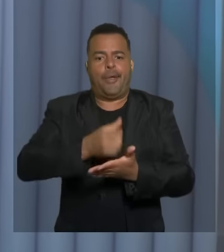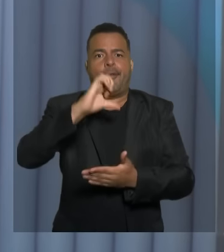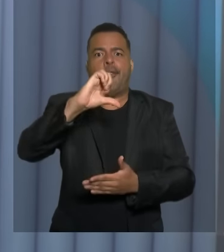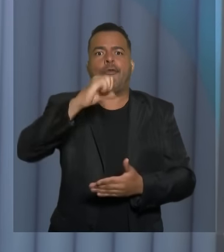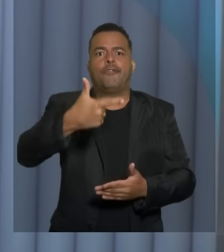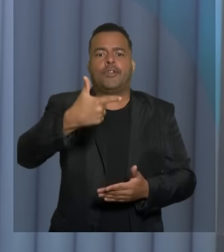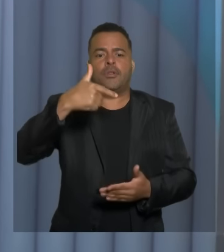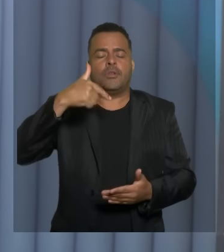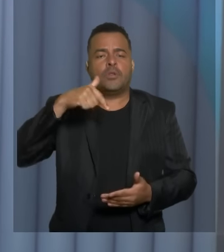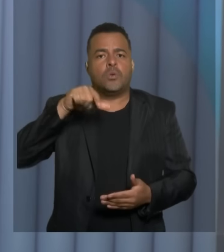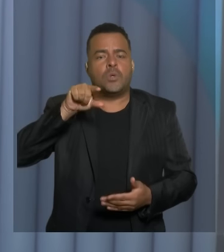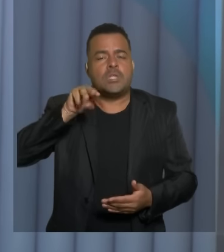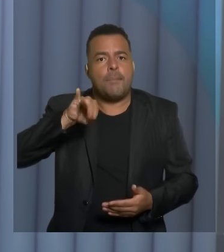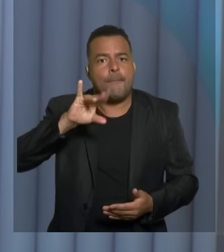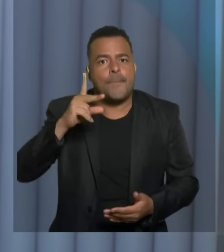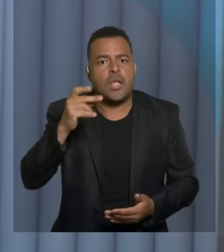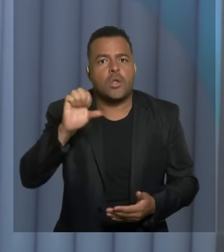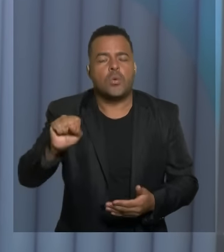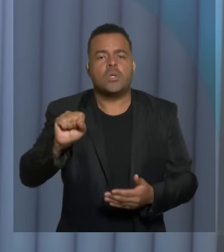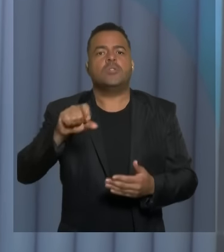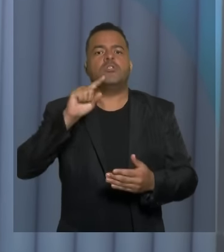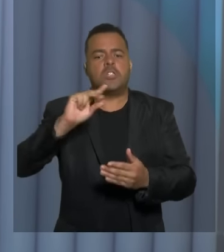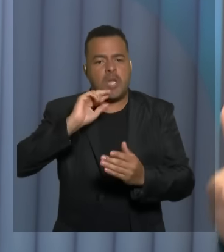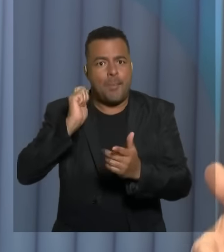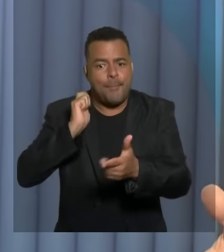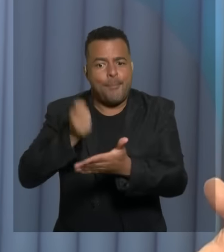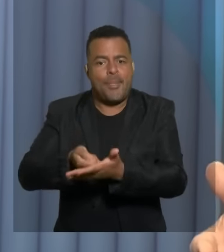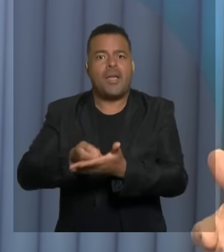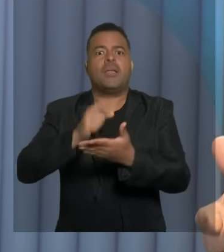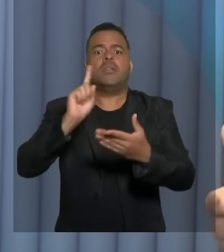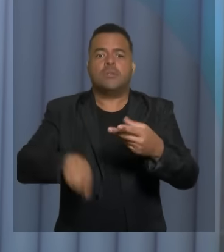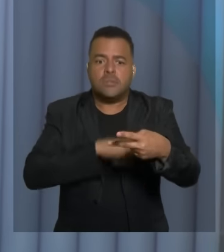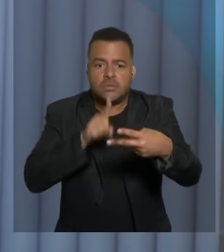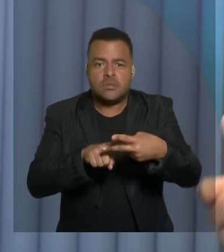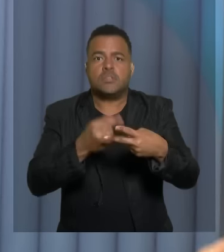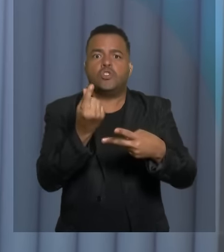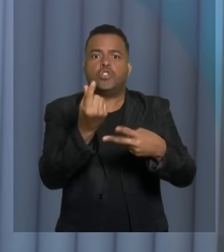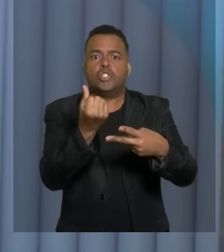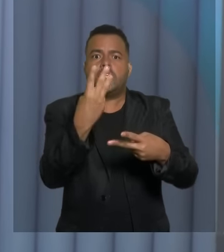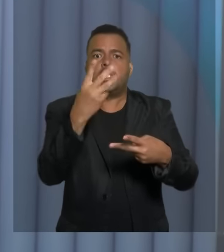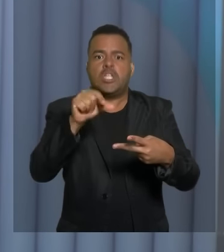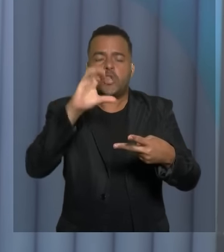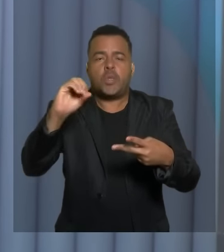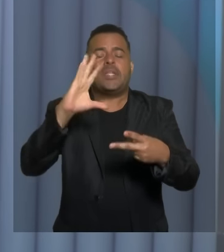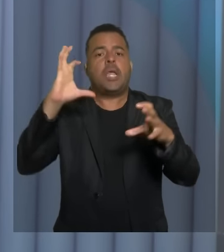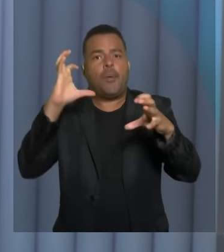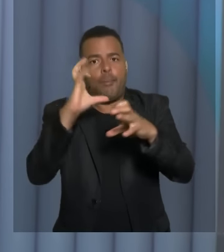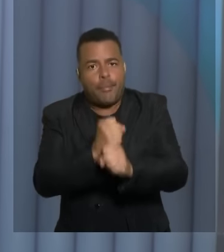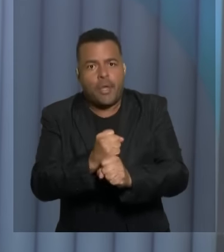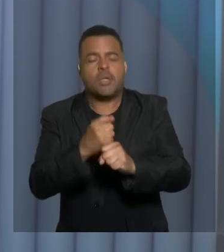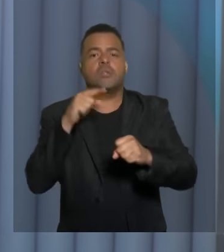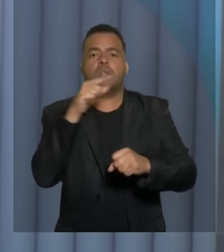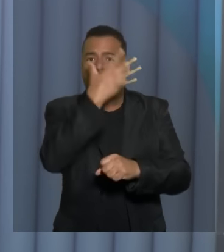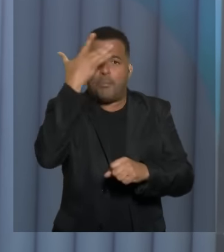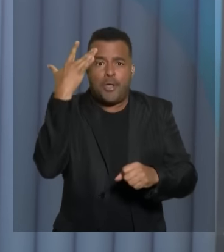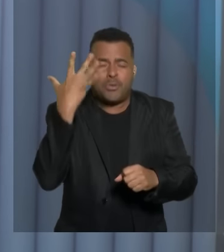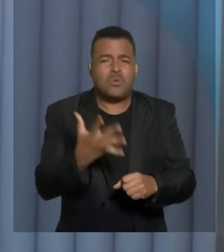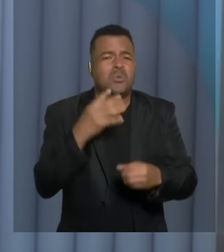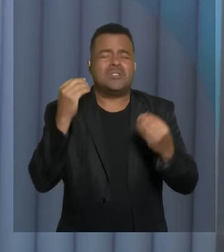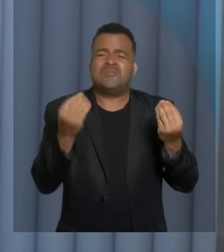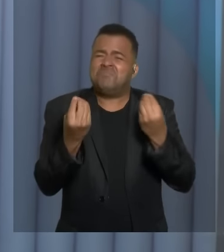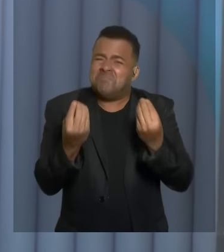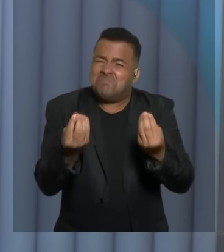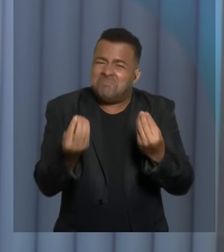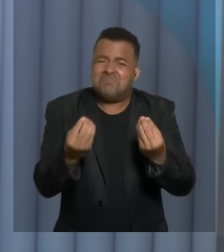milhões, cobra tarifa e a qualidade do serviço é criticada por toda a população. De